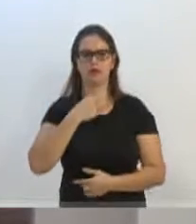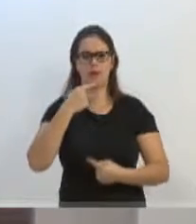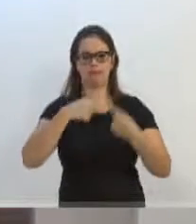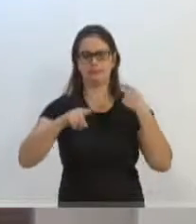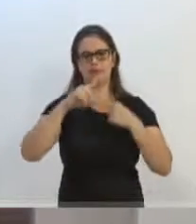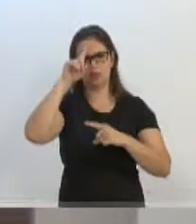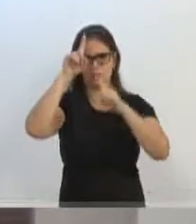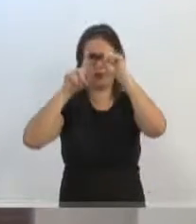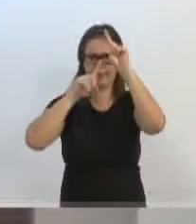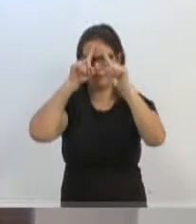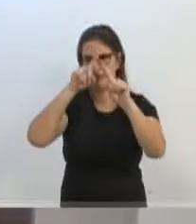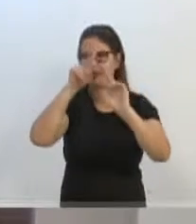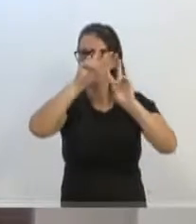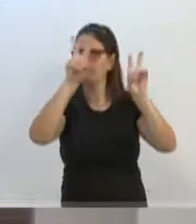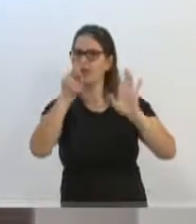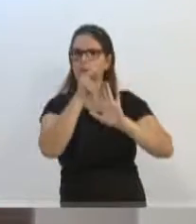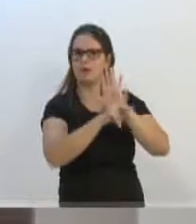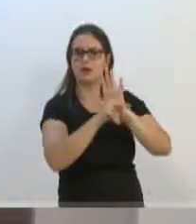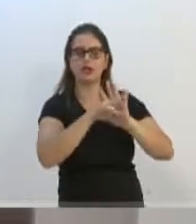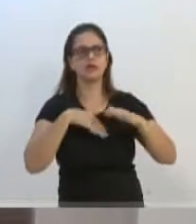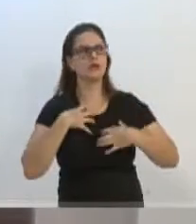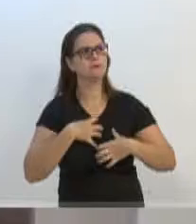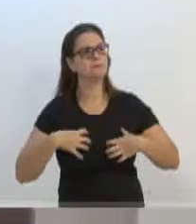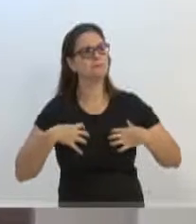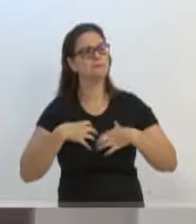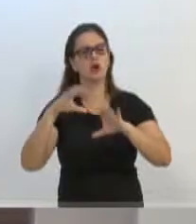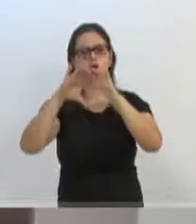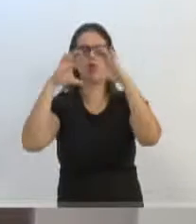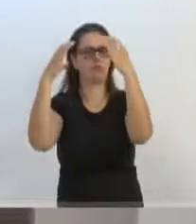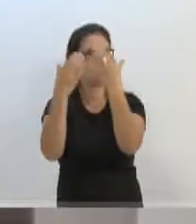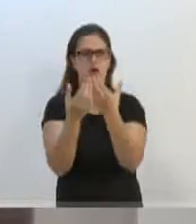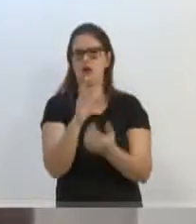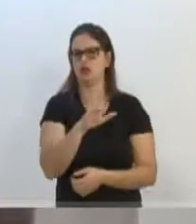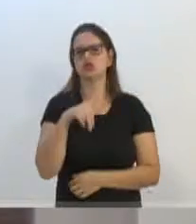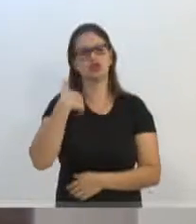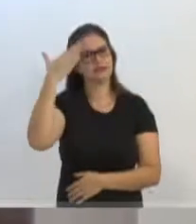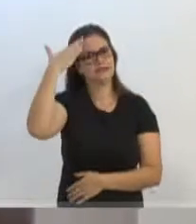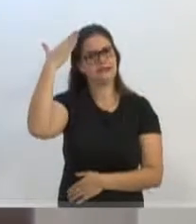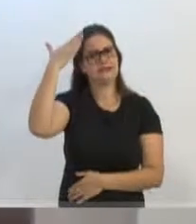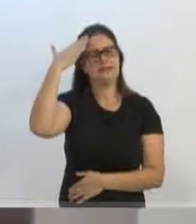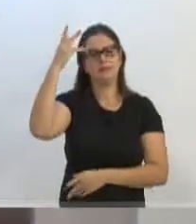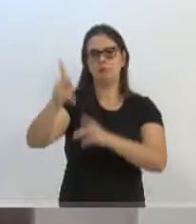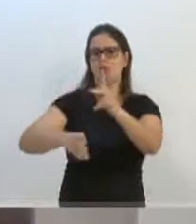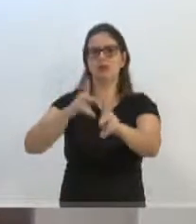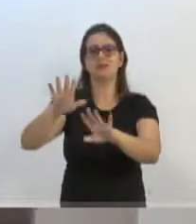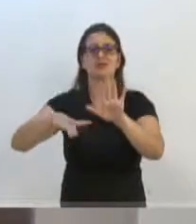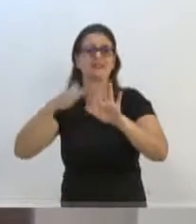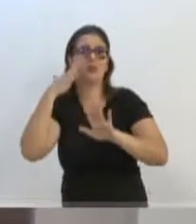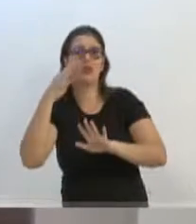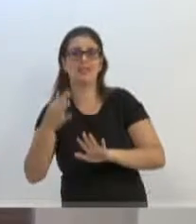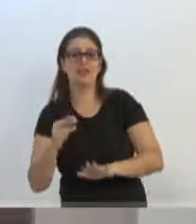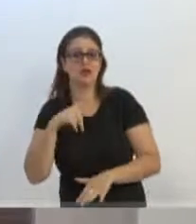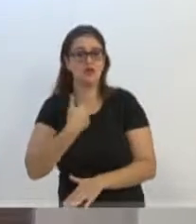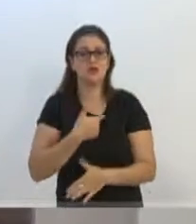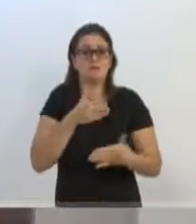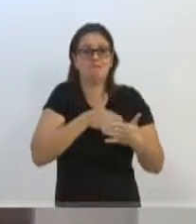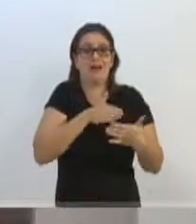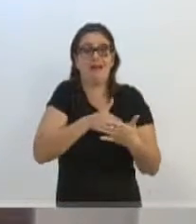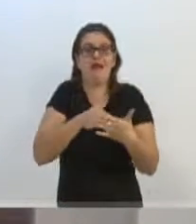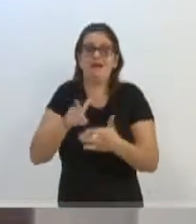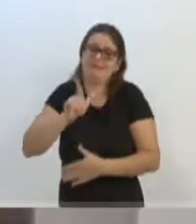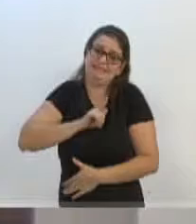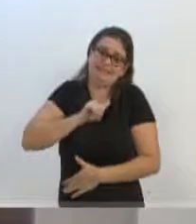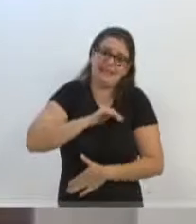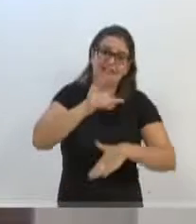sua ideia em relação àquele projeto, que é o anseio comunitário. Nós sabemos que, infelizmente, a população não entende, muitas vezes, os nossos limites constitucionais.